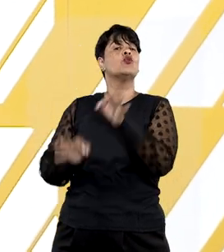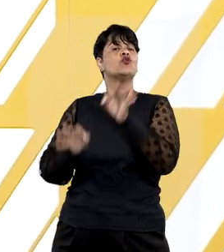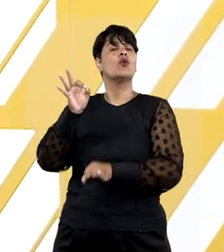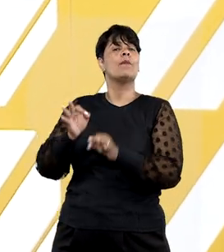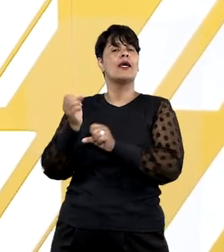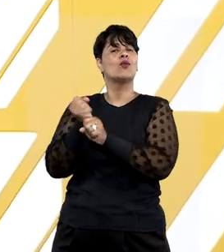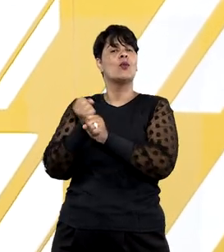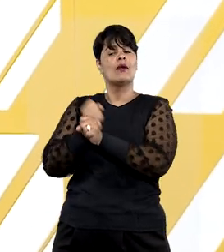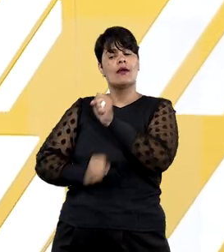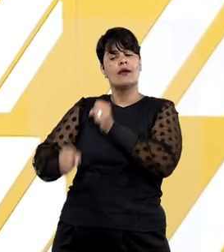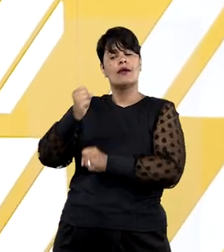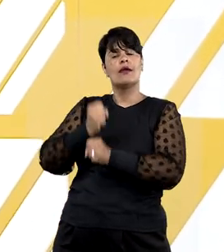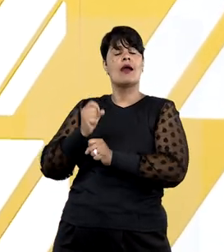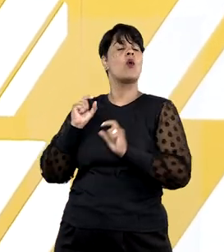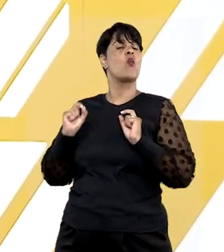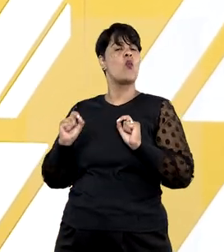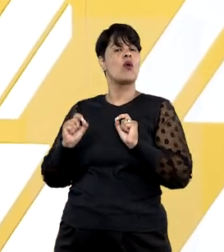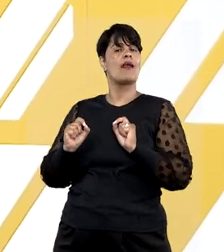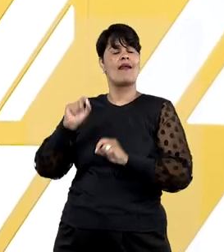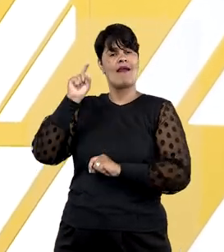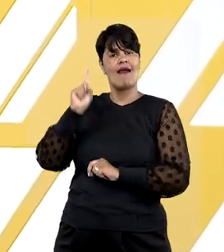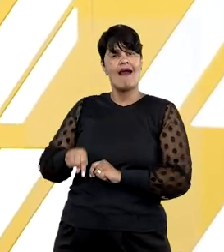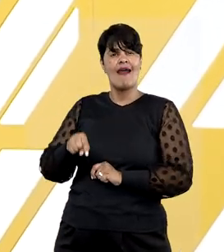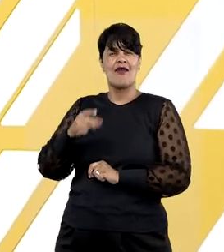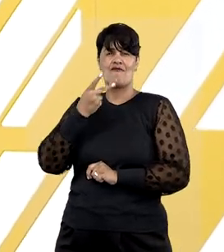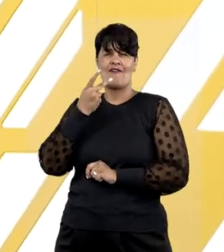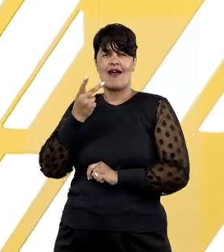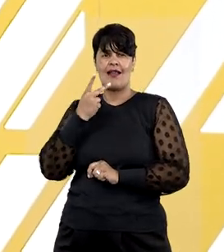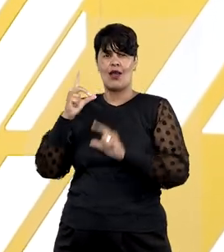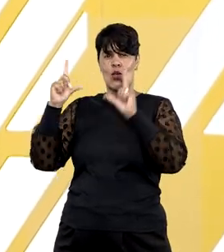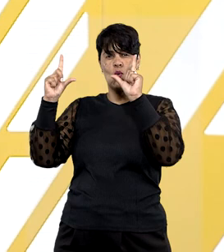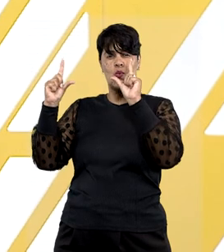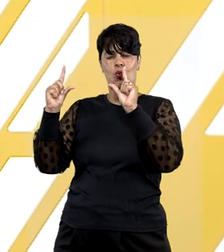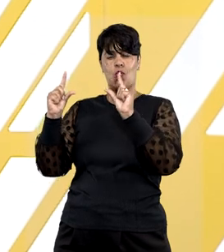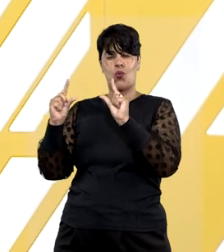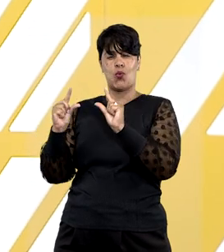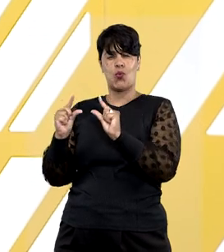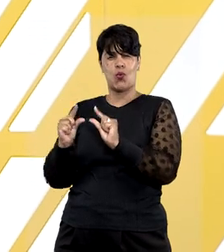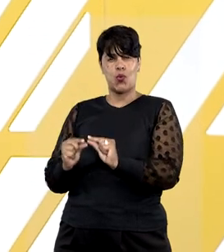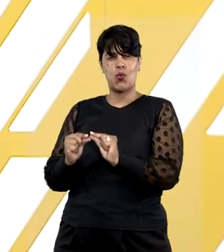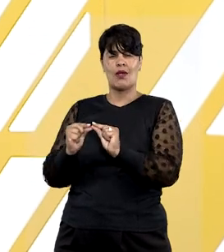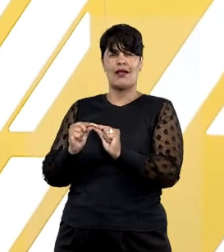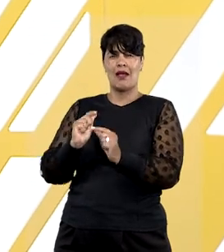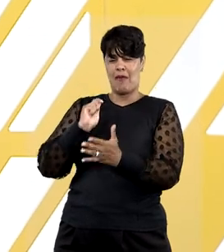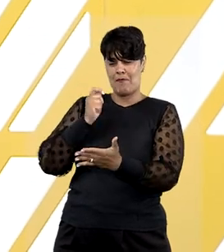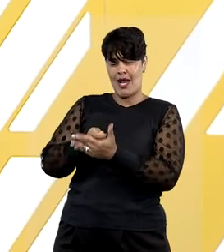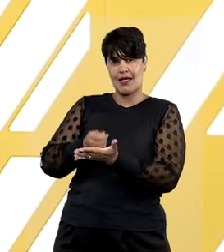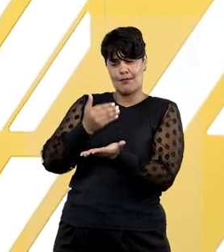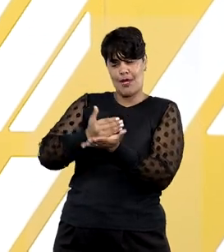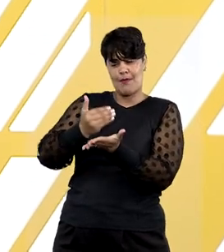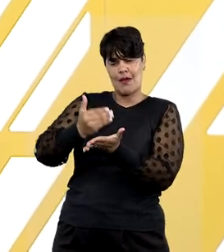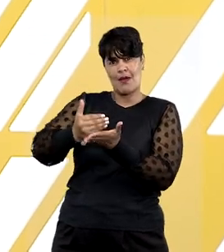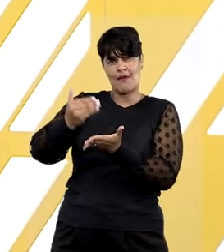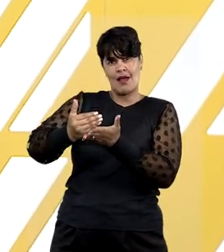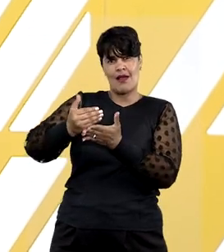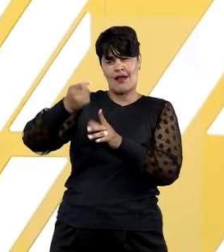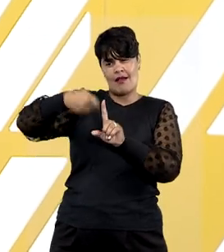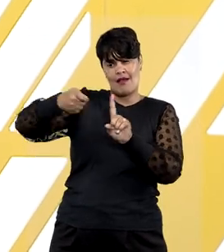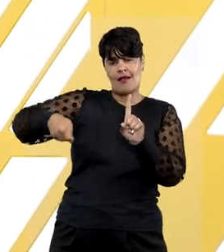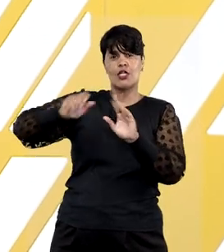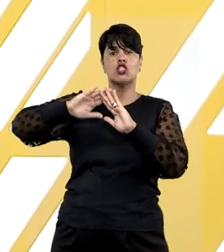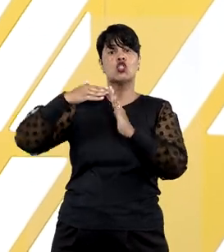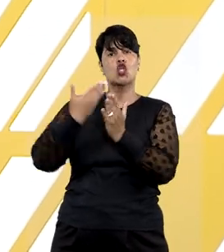foi o que negou a possibilidade de redução proporcional de mensalidades escolares em virtude da